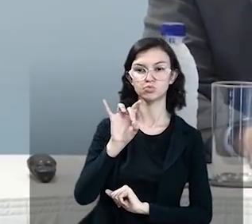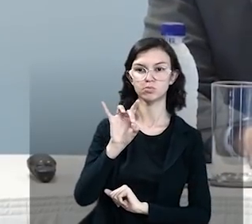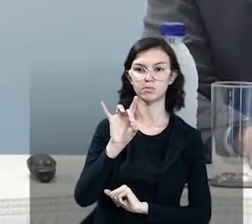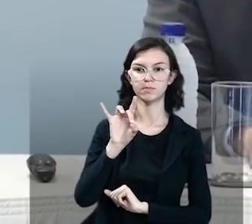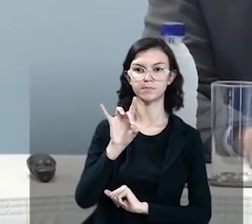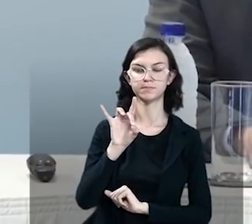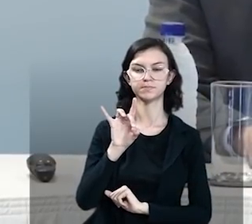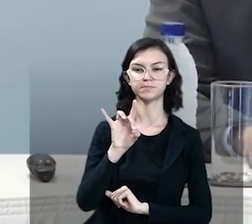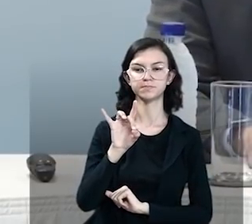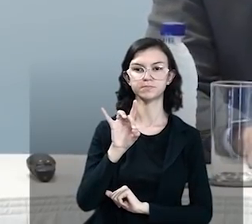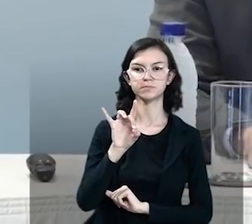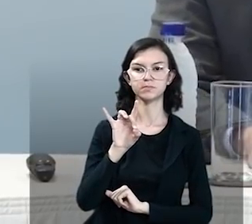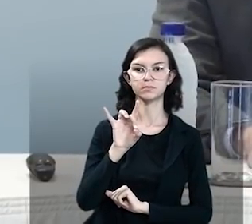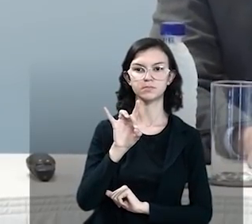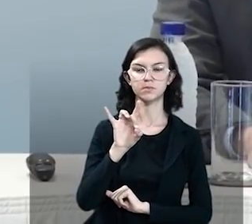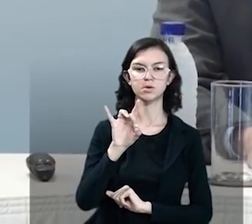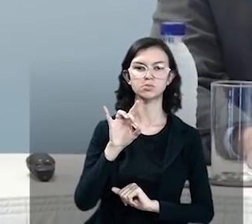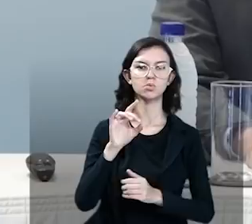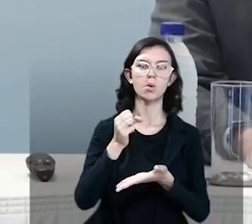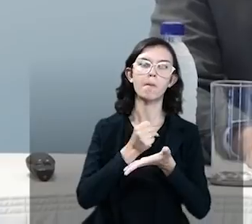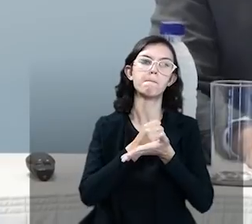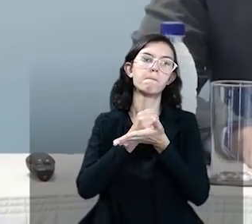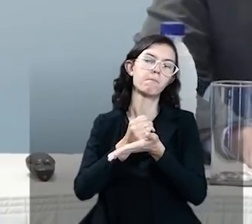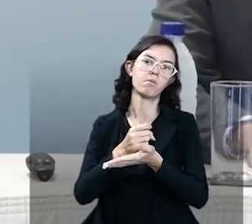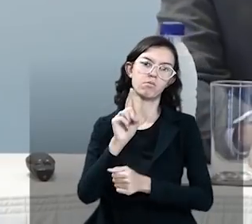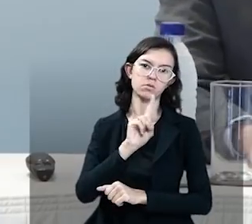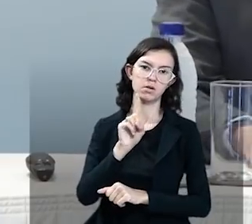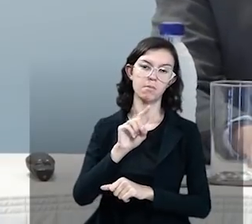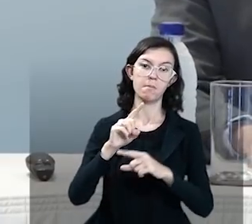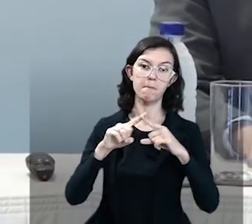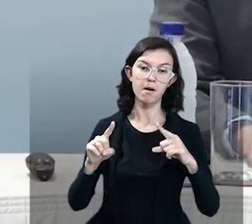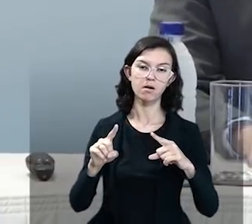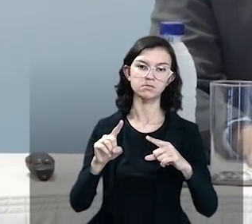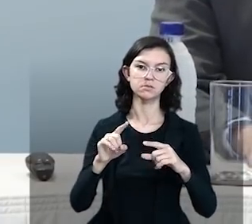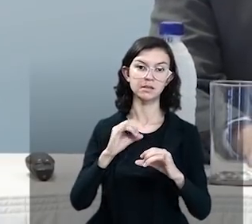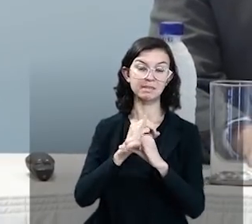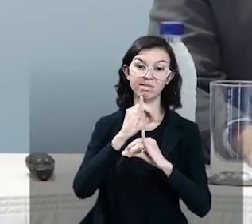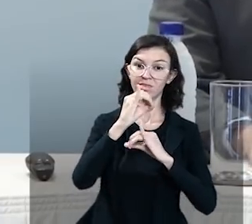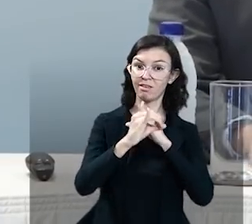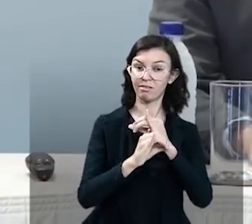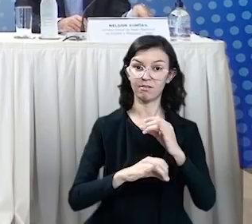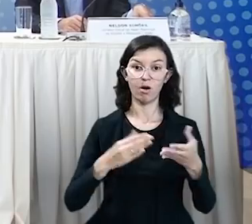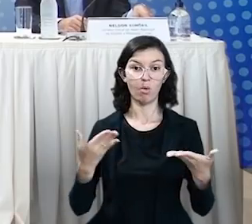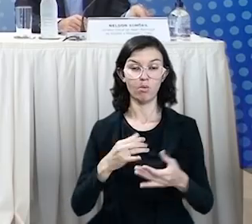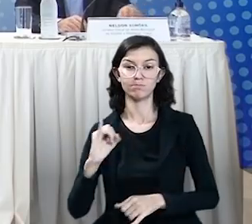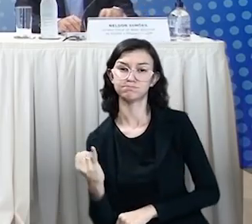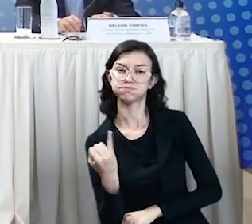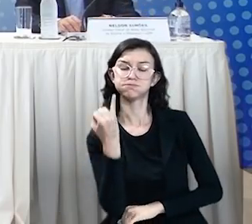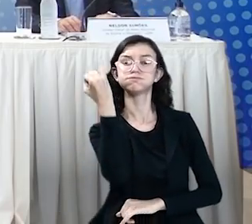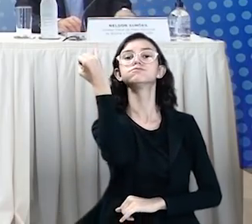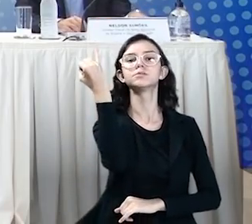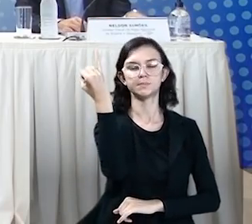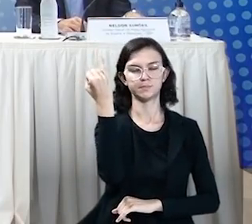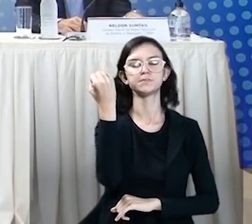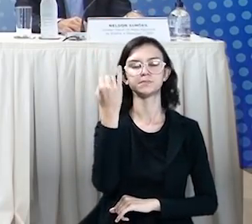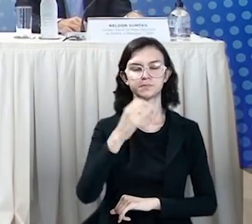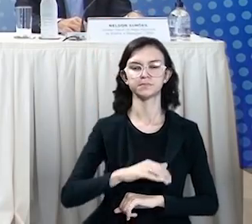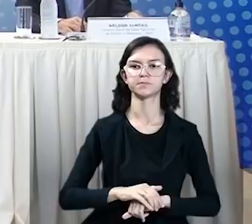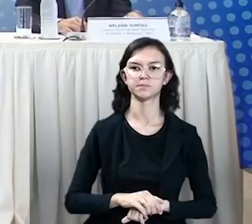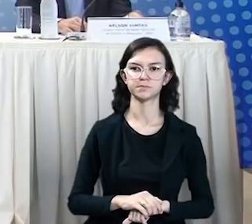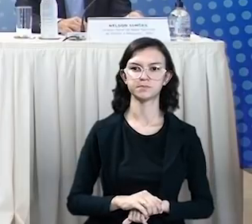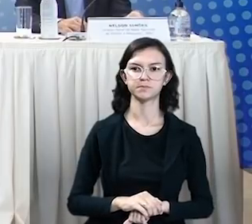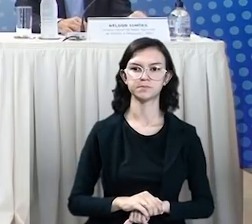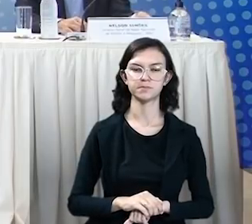ferramenta acessória, mas como uma ferramenta importantíssima. E muitos